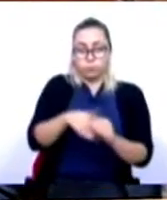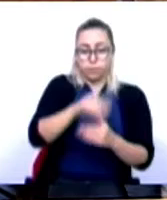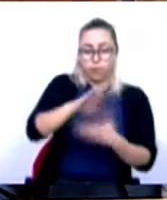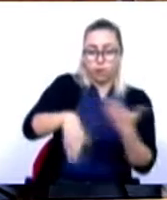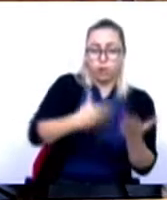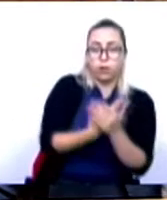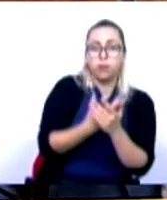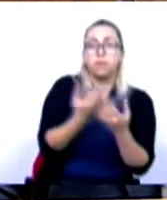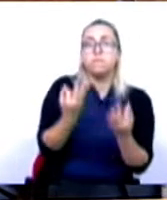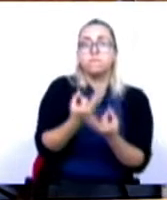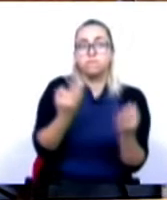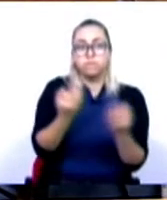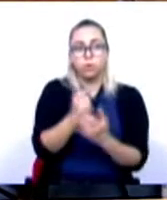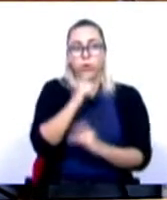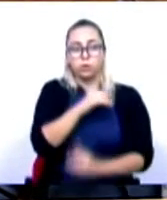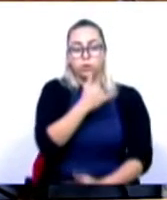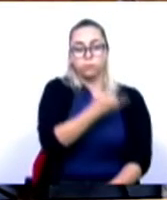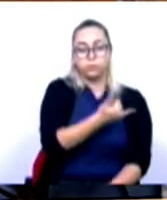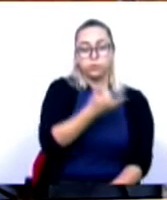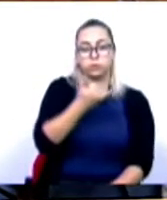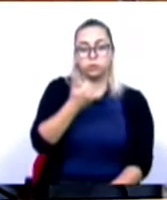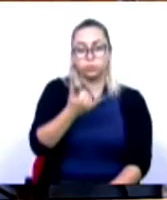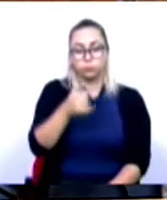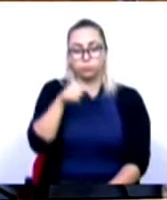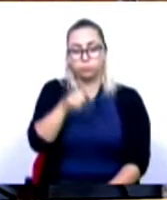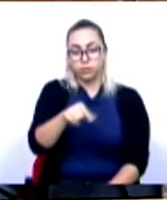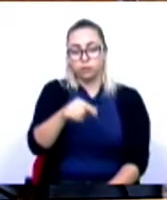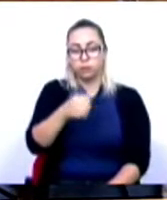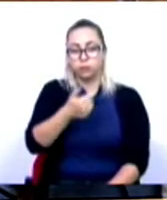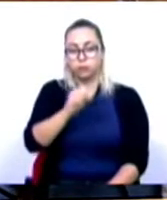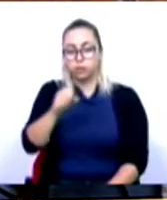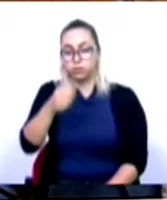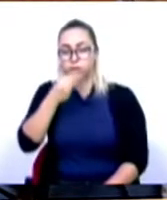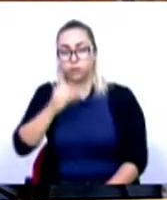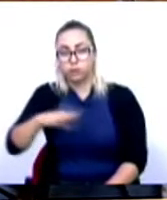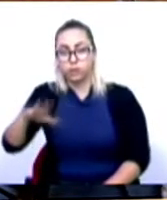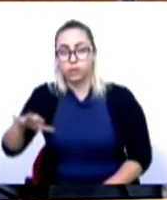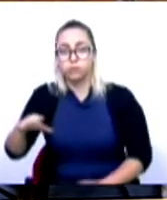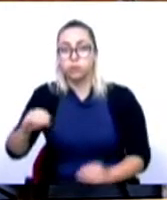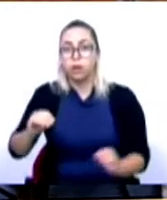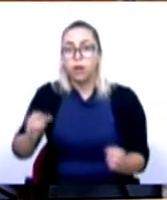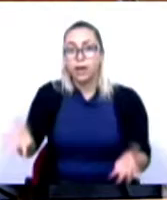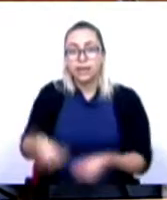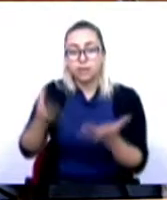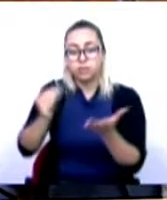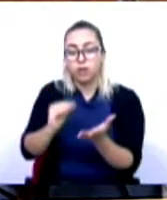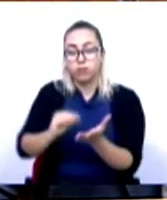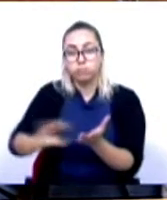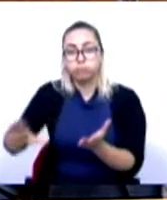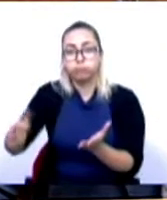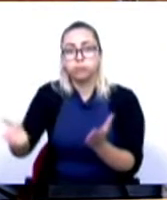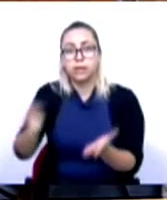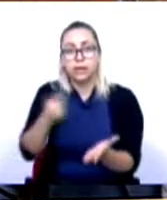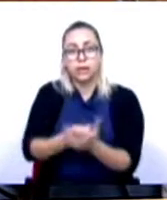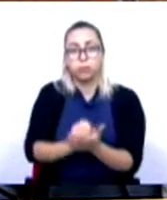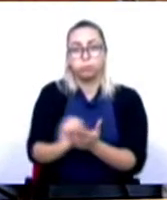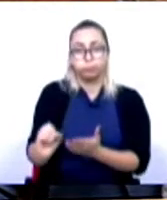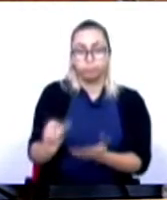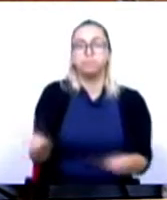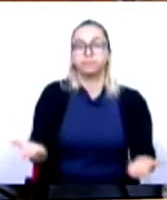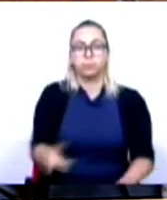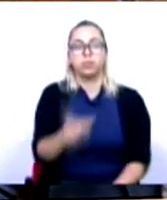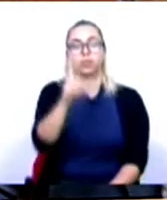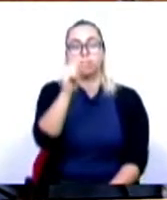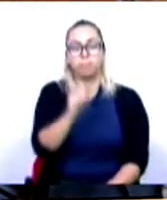que um total de 22.500 crianças tenham tido a creche gratuita. Foi possível o alargamento,